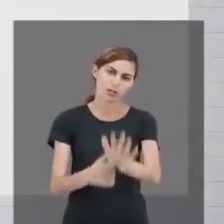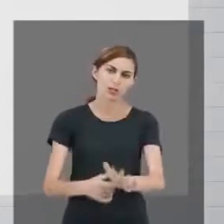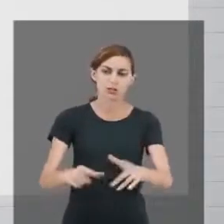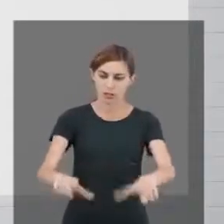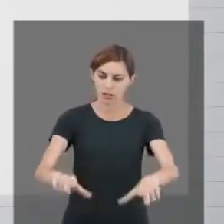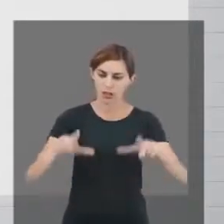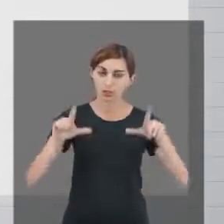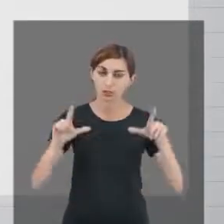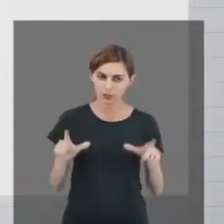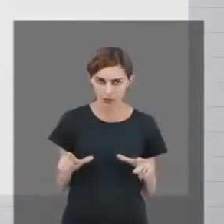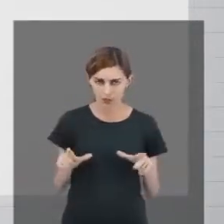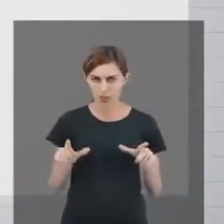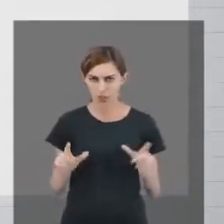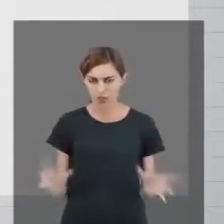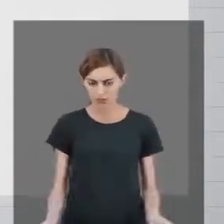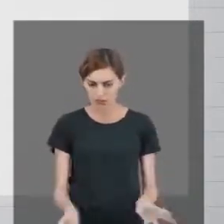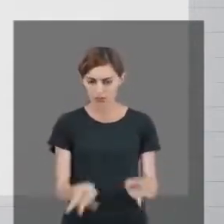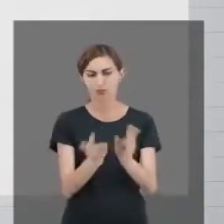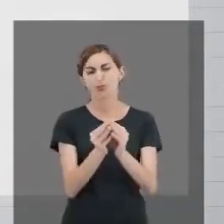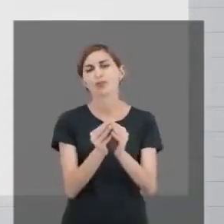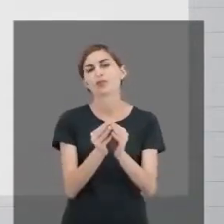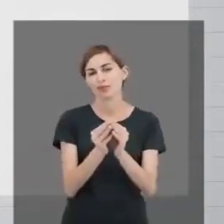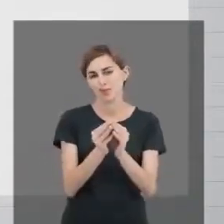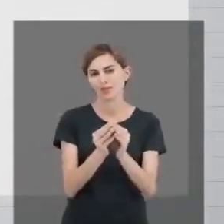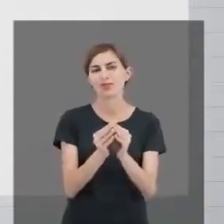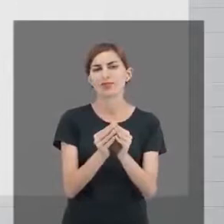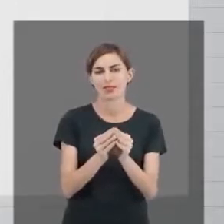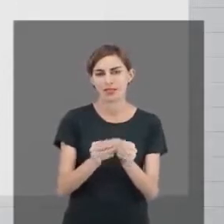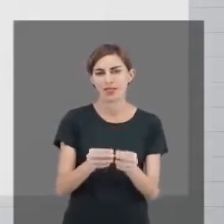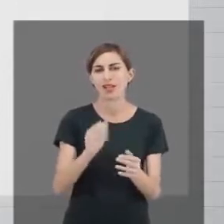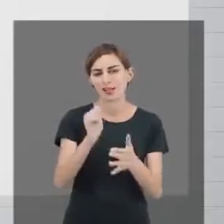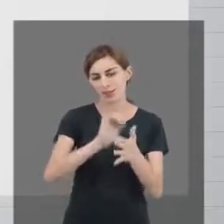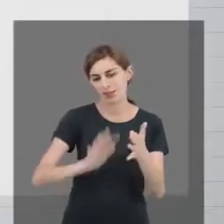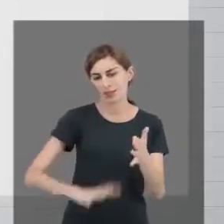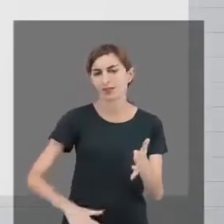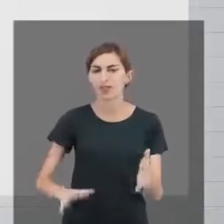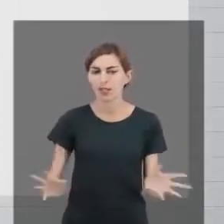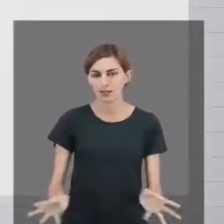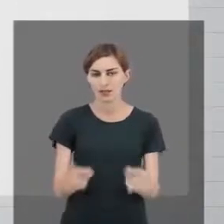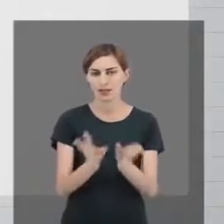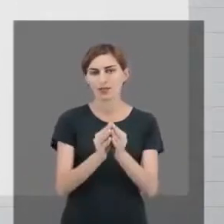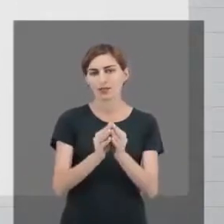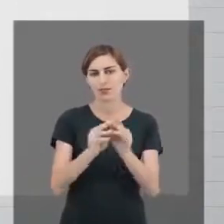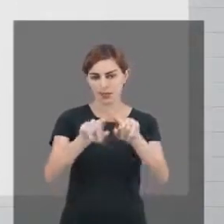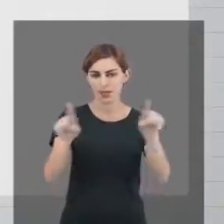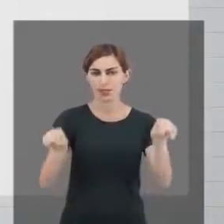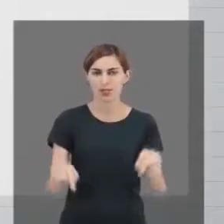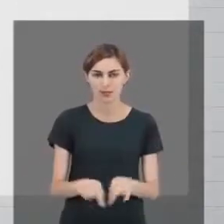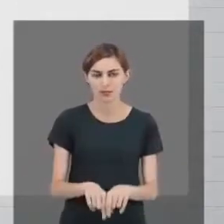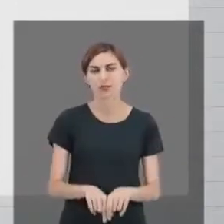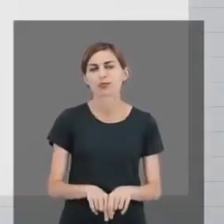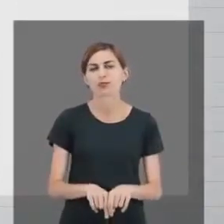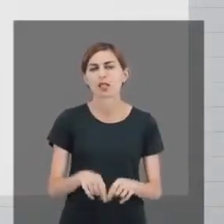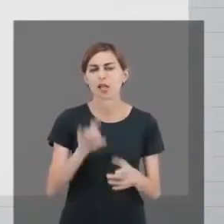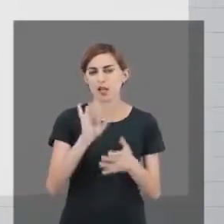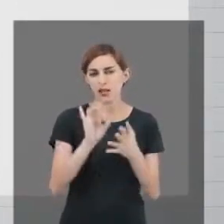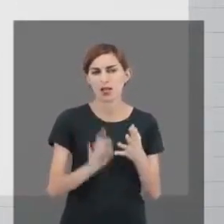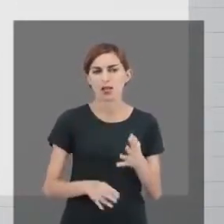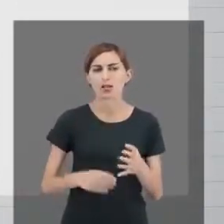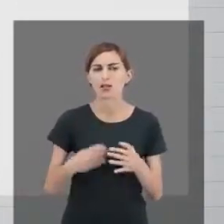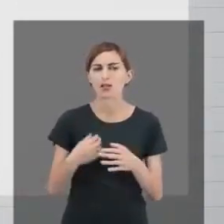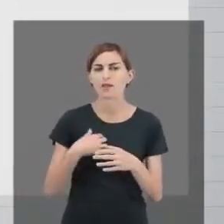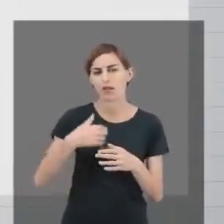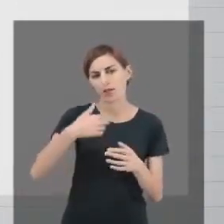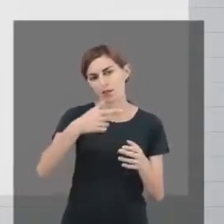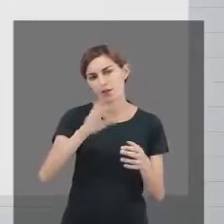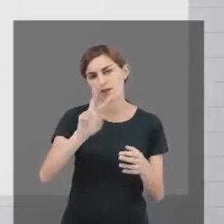um certificado e anexar no ambiente de atividades complementares, na sala dedicada a atividades complementares, e vai passar